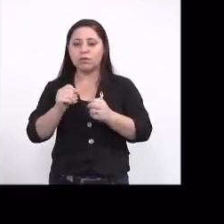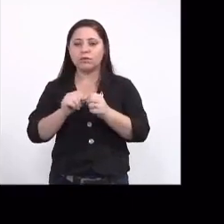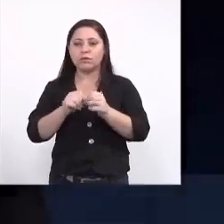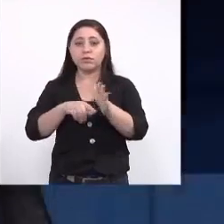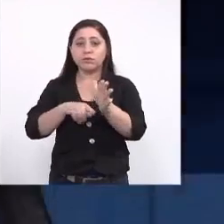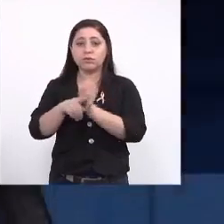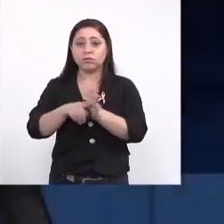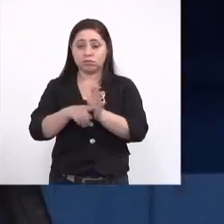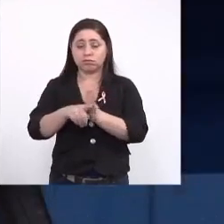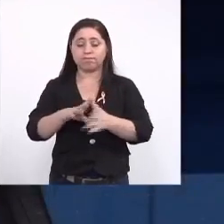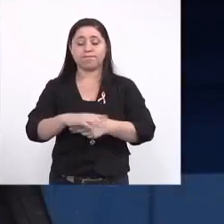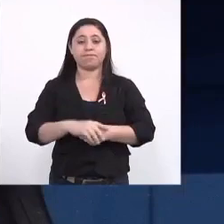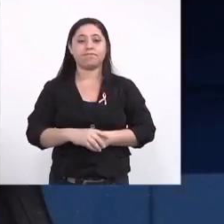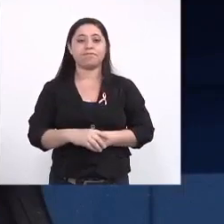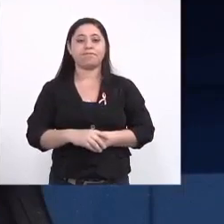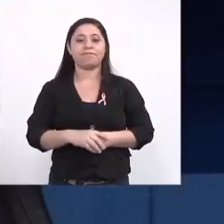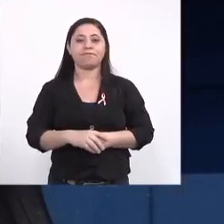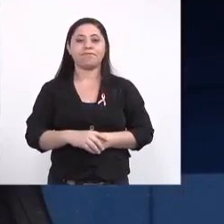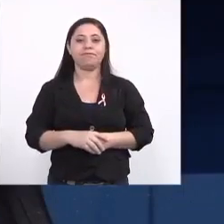E o que eu fiz aqui?